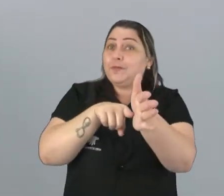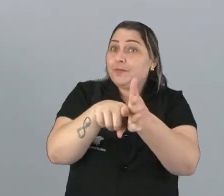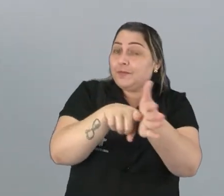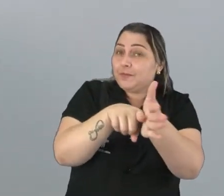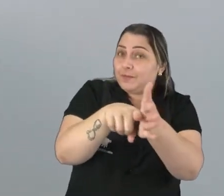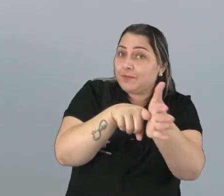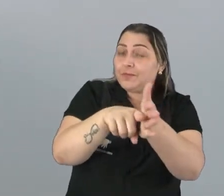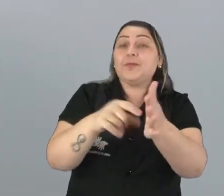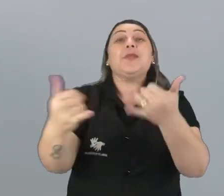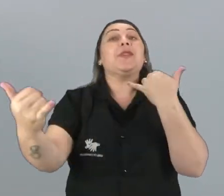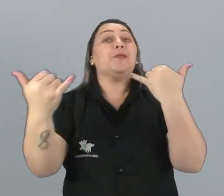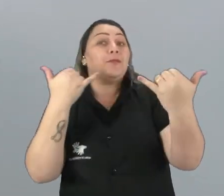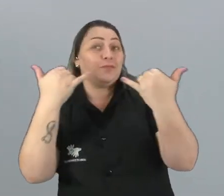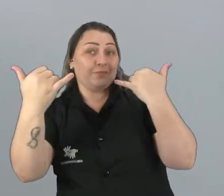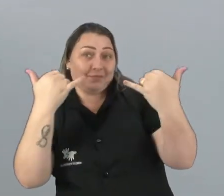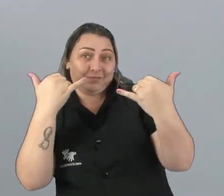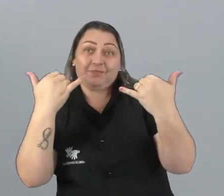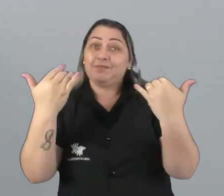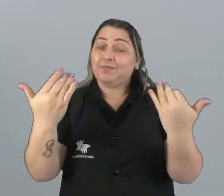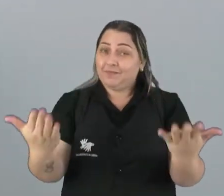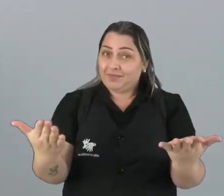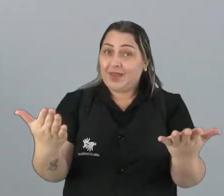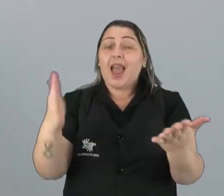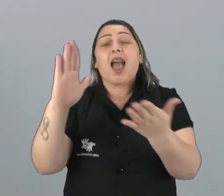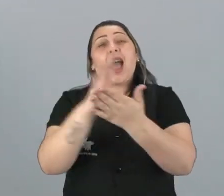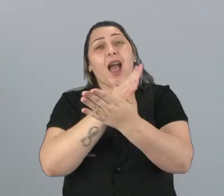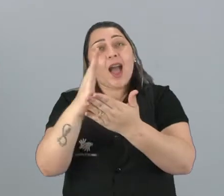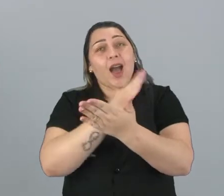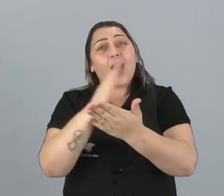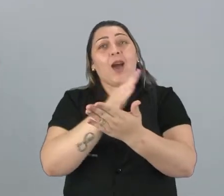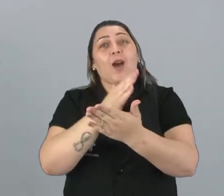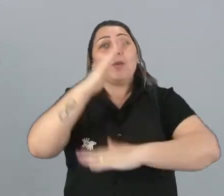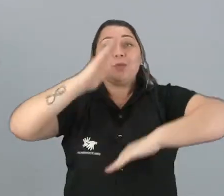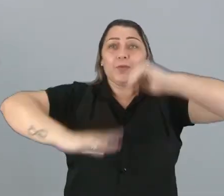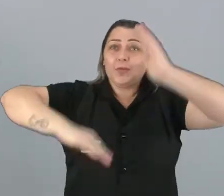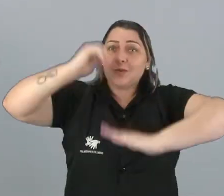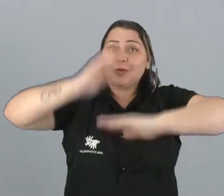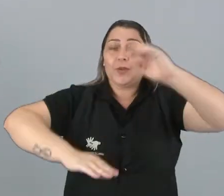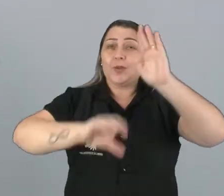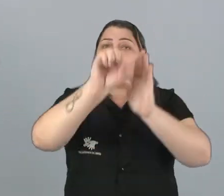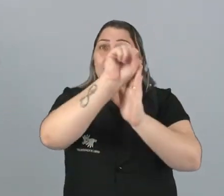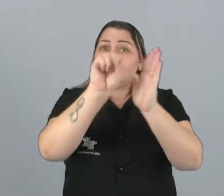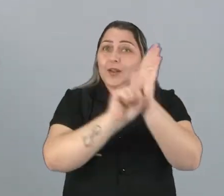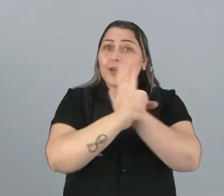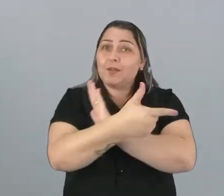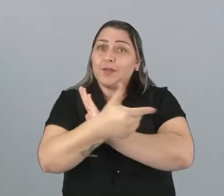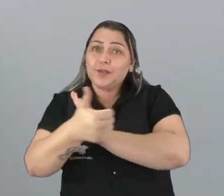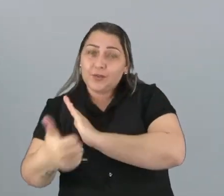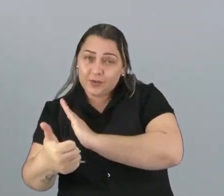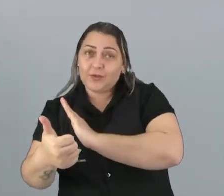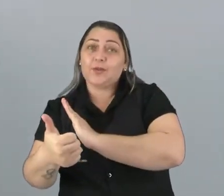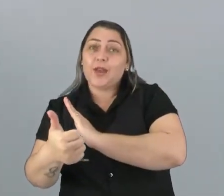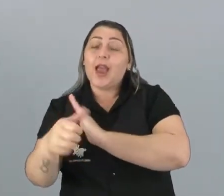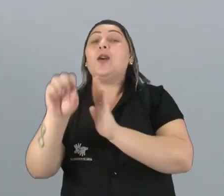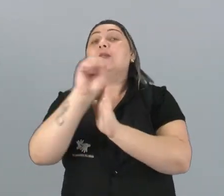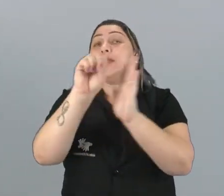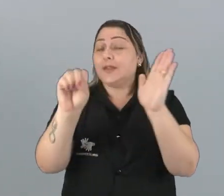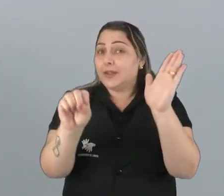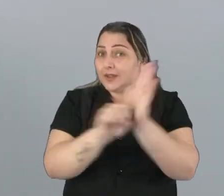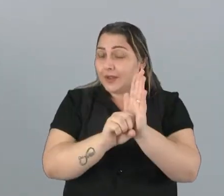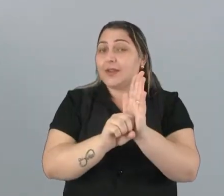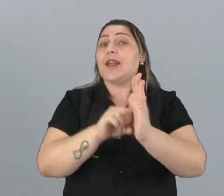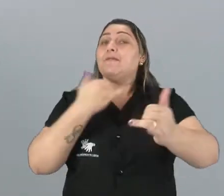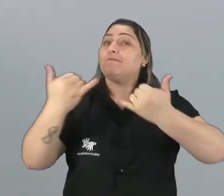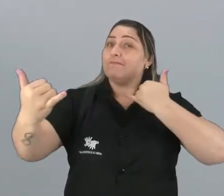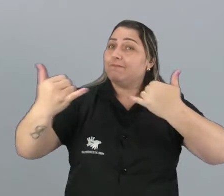Informacional. Segundo alguns especialistas, o século XXI será o século da